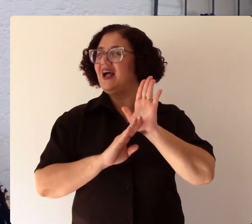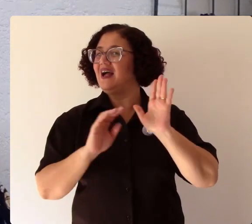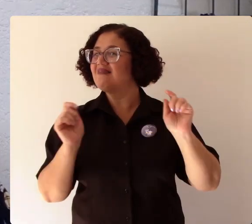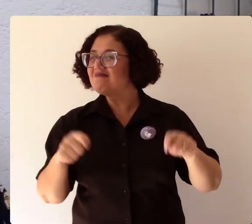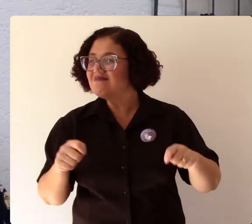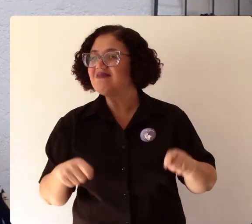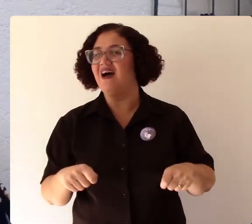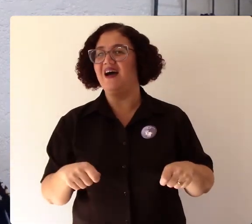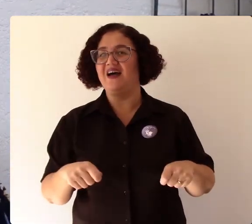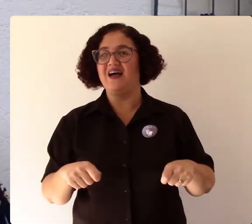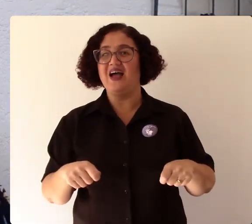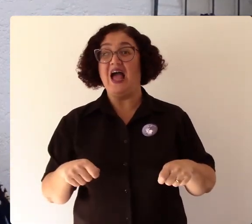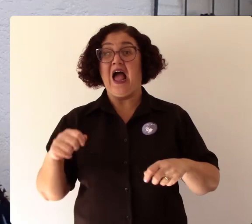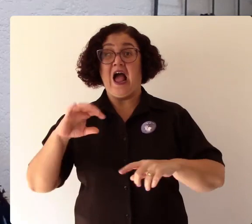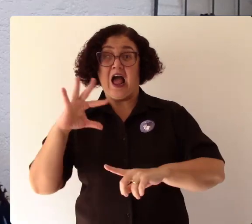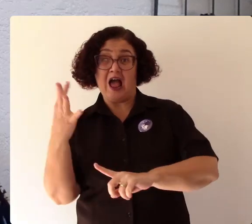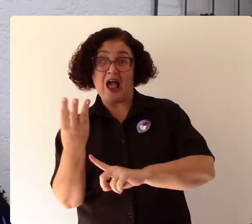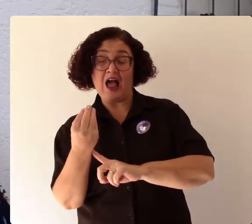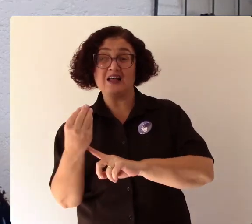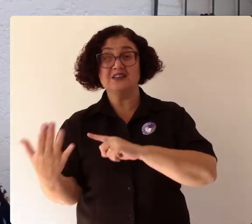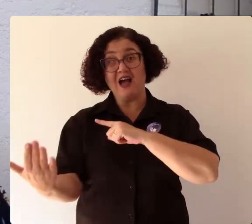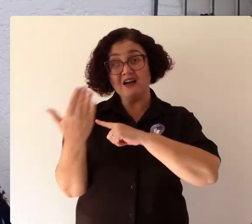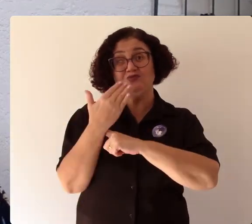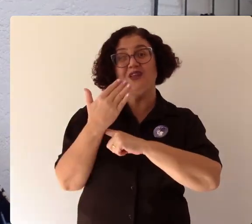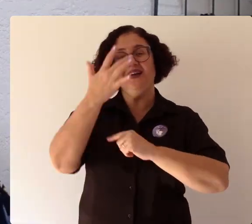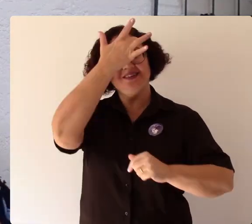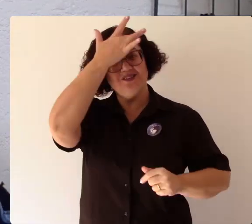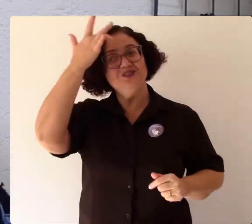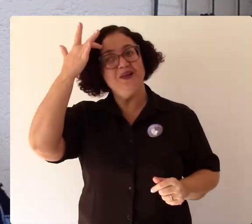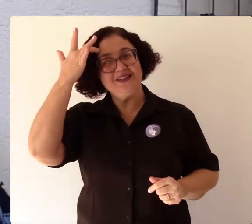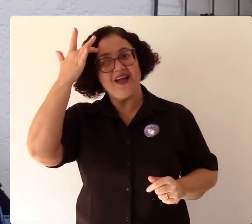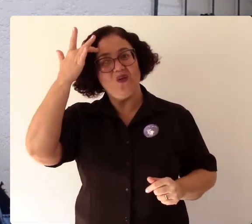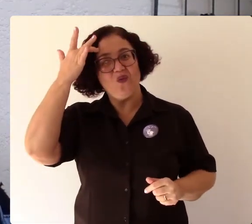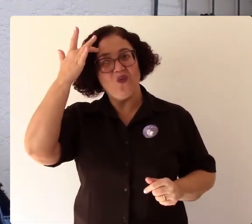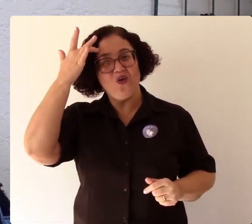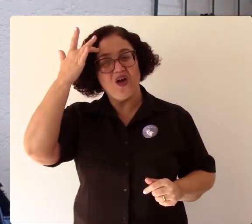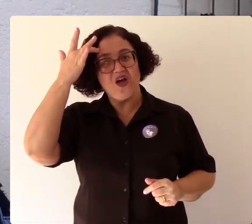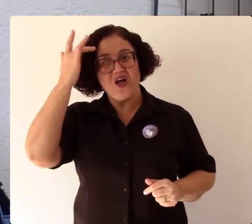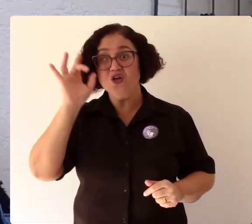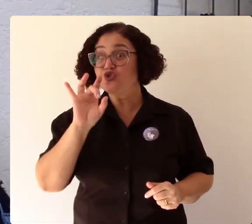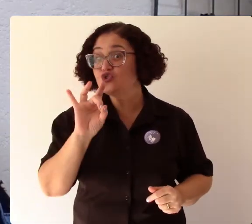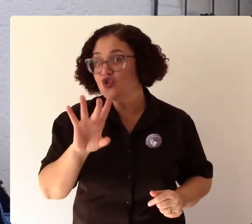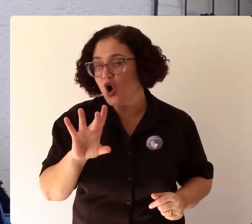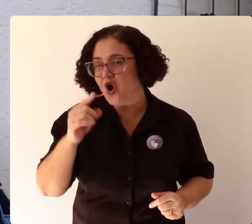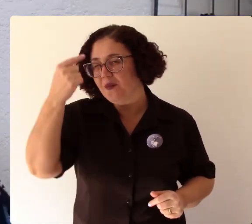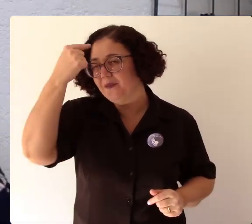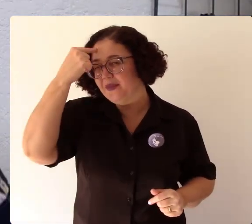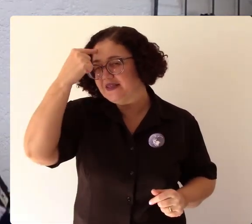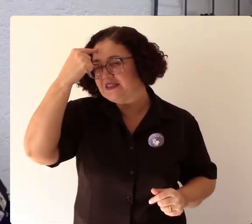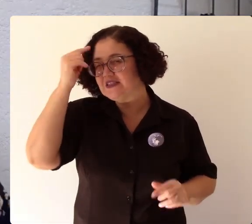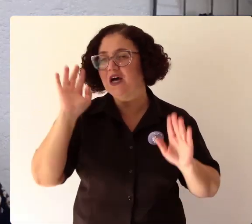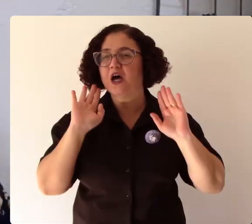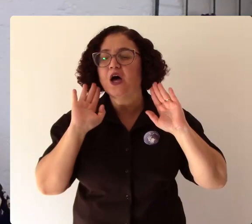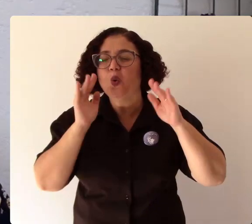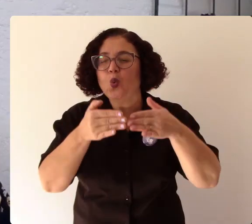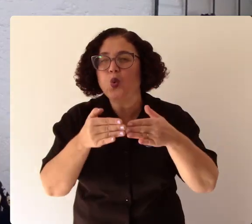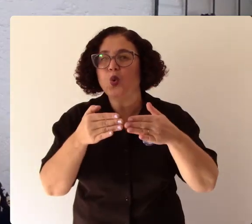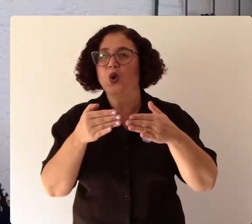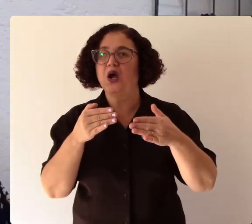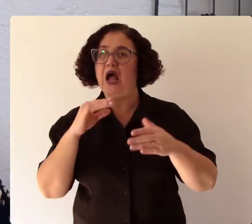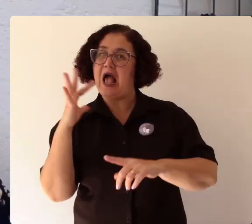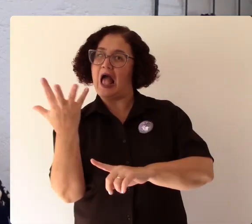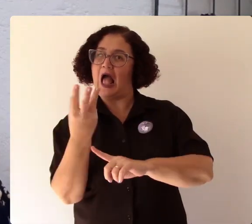serviço da saúde mental não numa forma reducionista do ponto de vista do tratamento